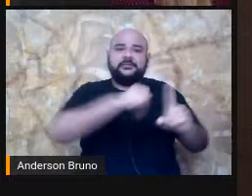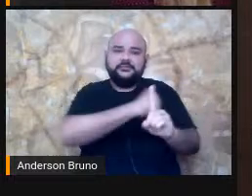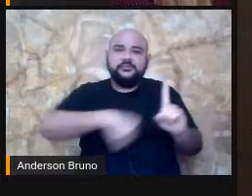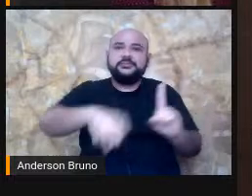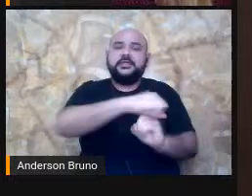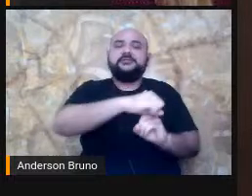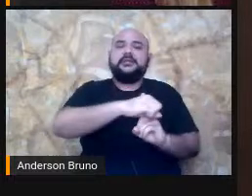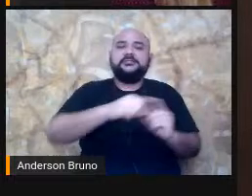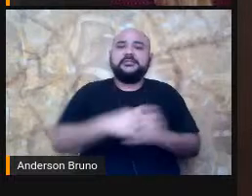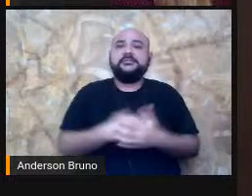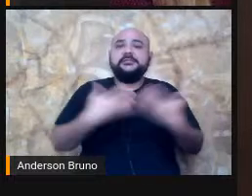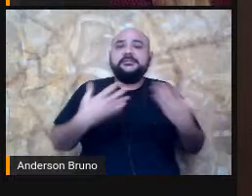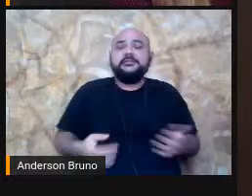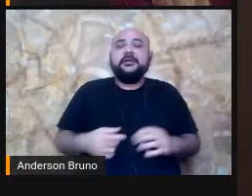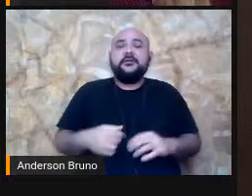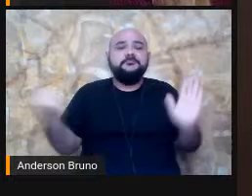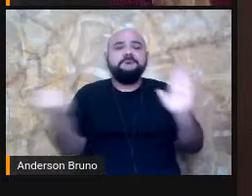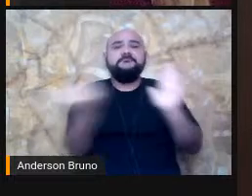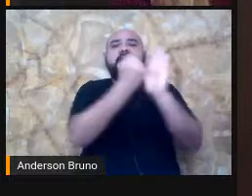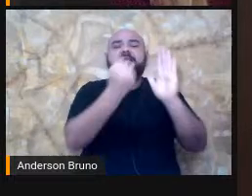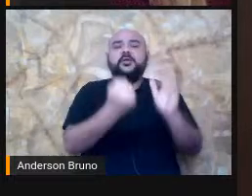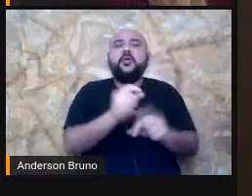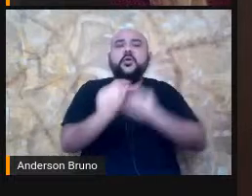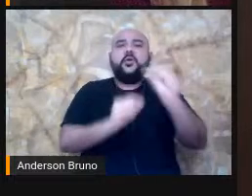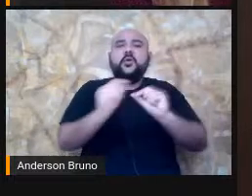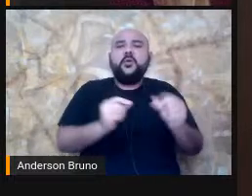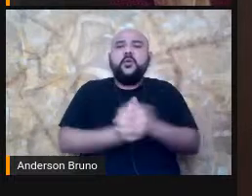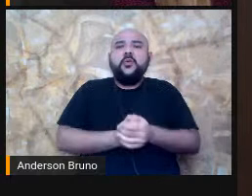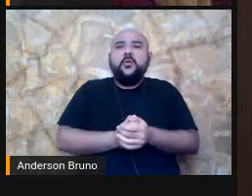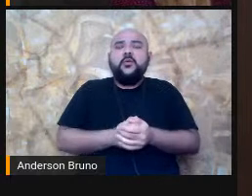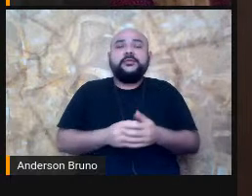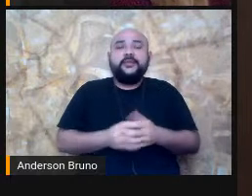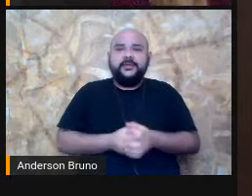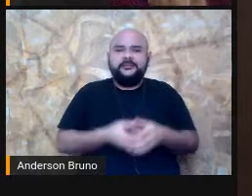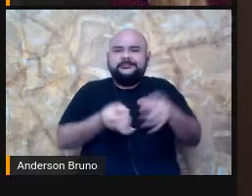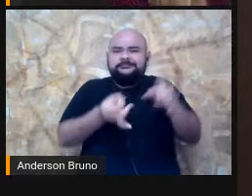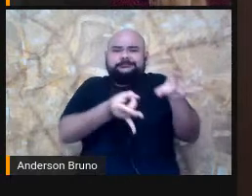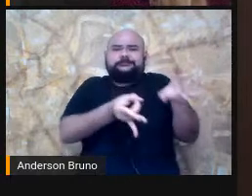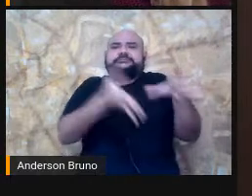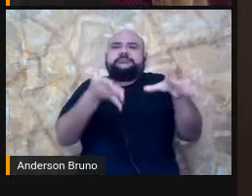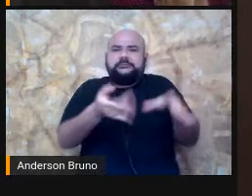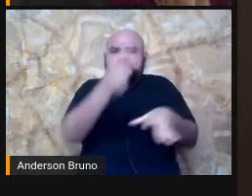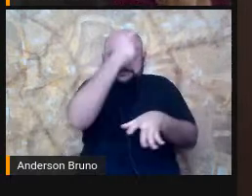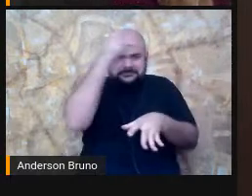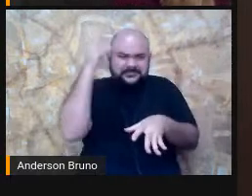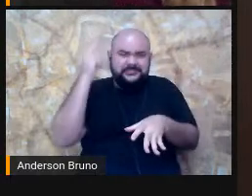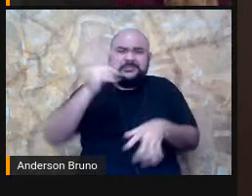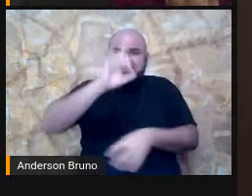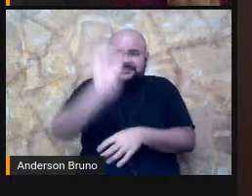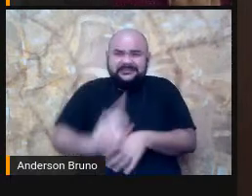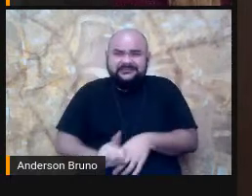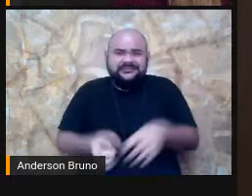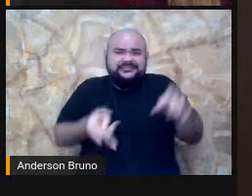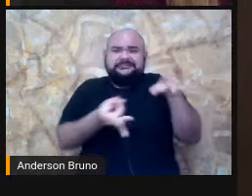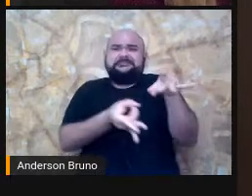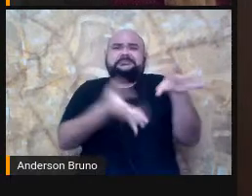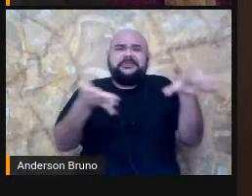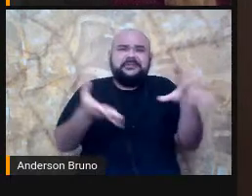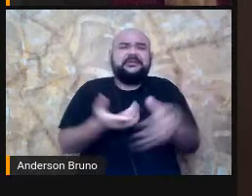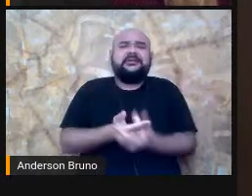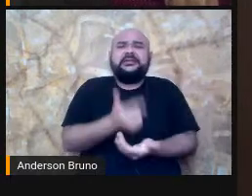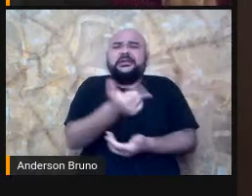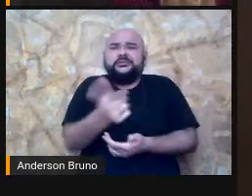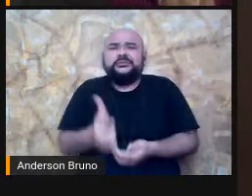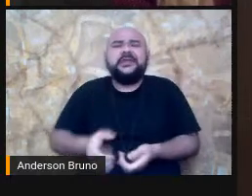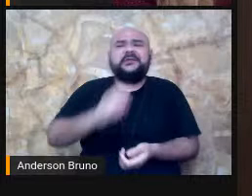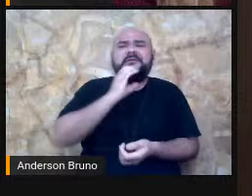fortemente a exclusão, né? Porque consideravam que pessoas com deficiência não tinham instrumentalidade, não tinham